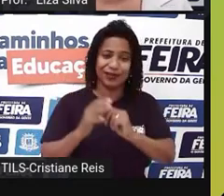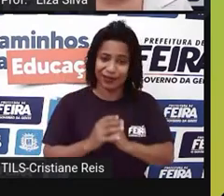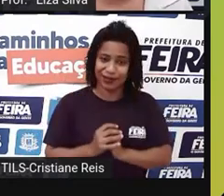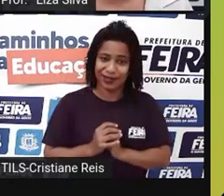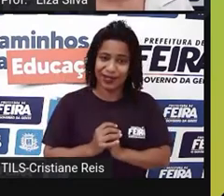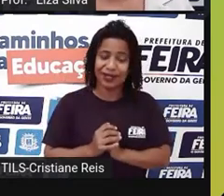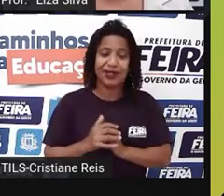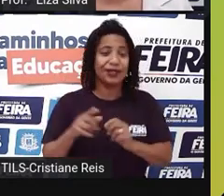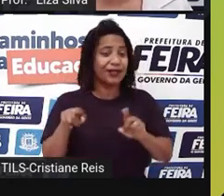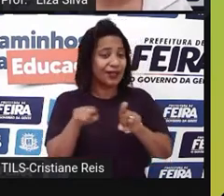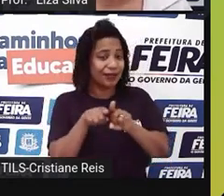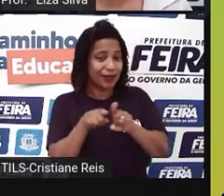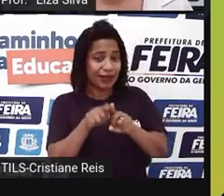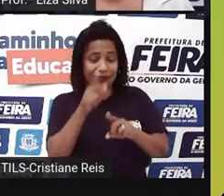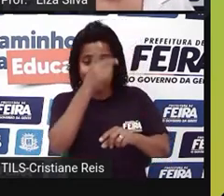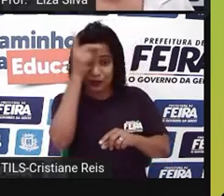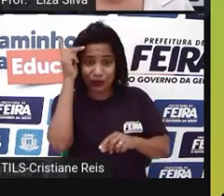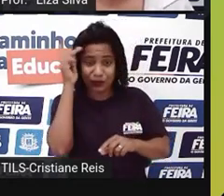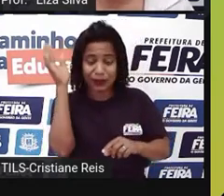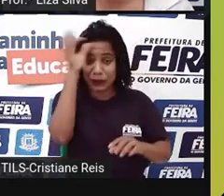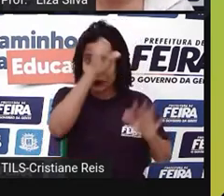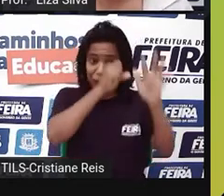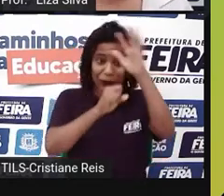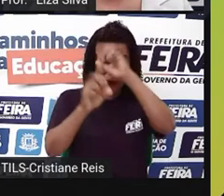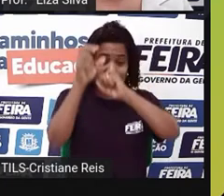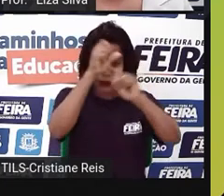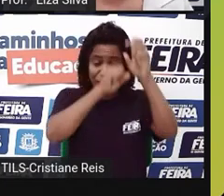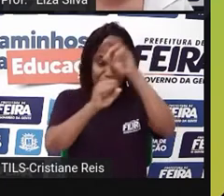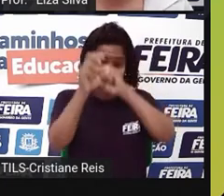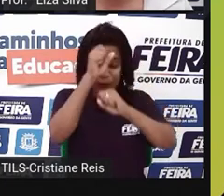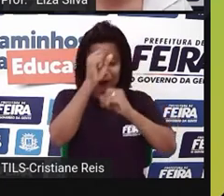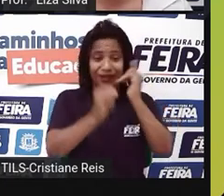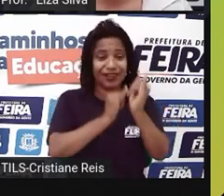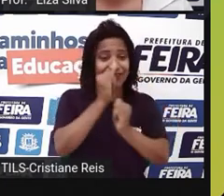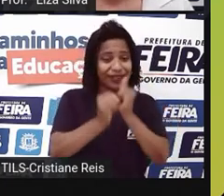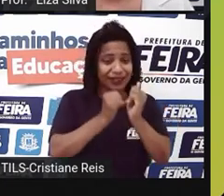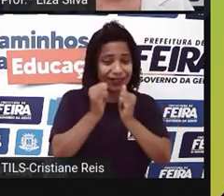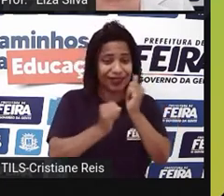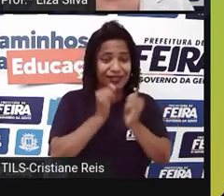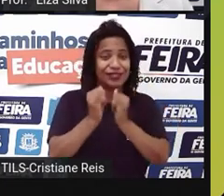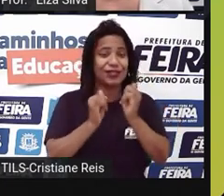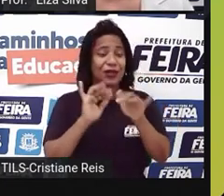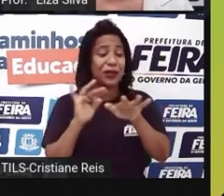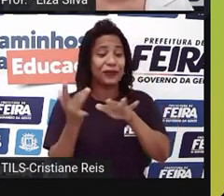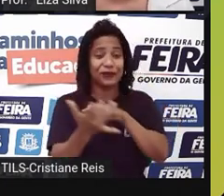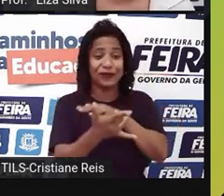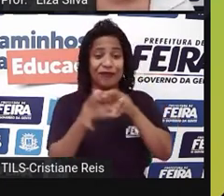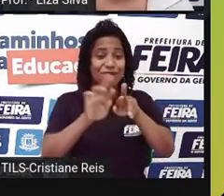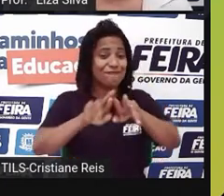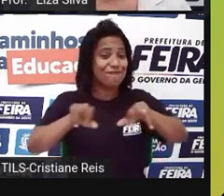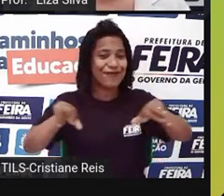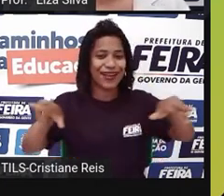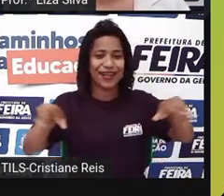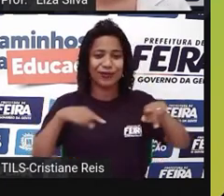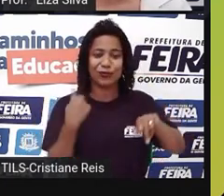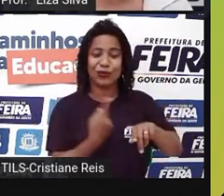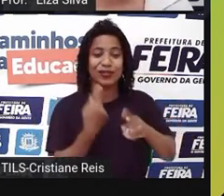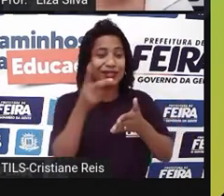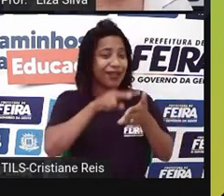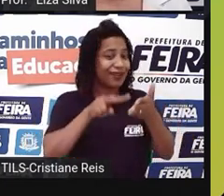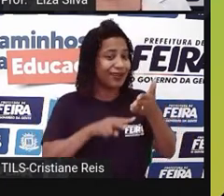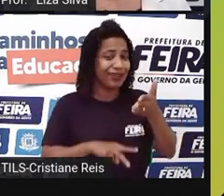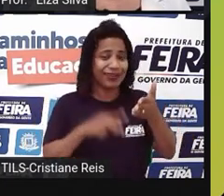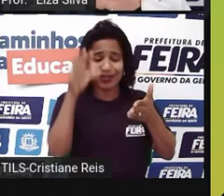está o tempo todo circulando pela internet, pela mídia. A gente tem que estar lendo e aprendendo